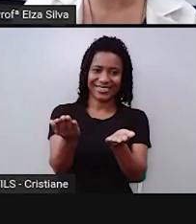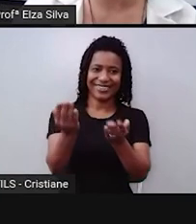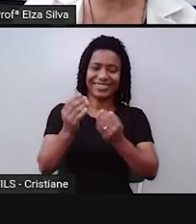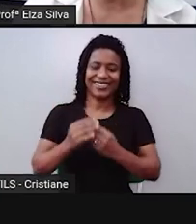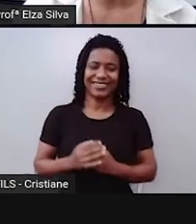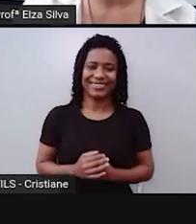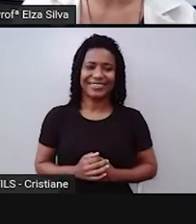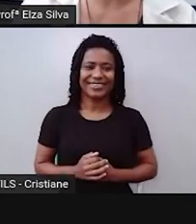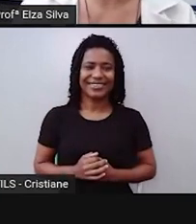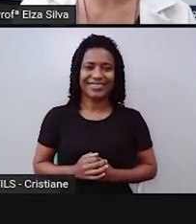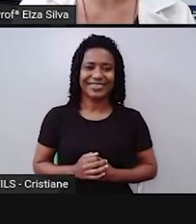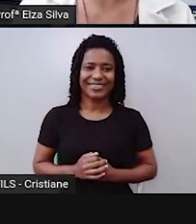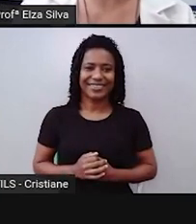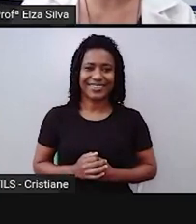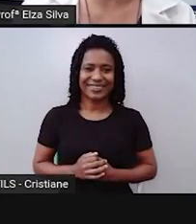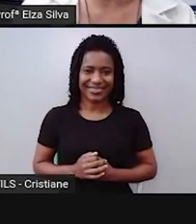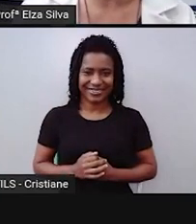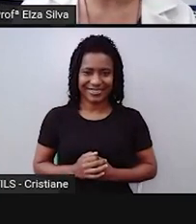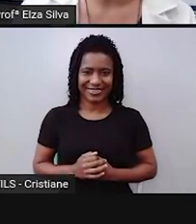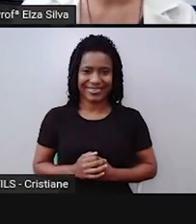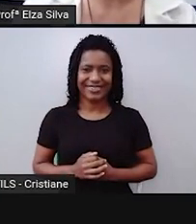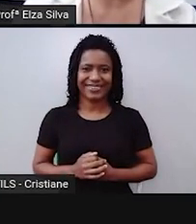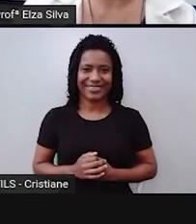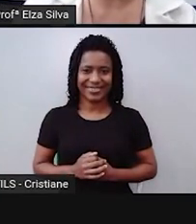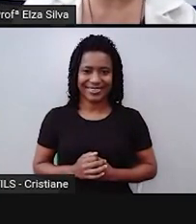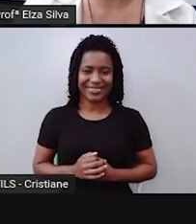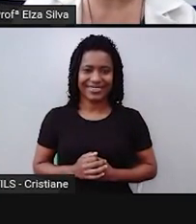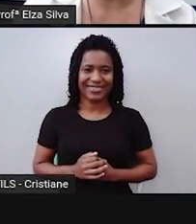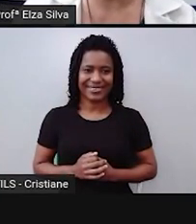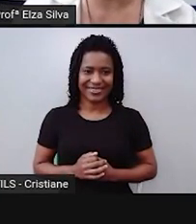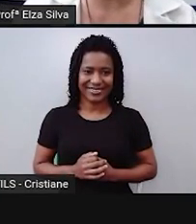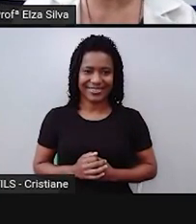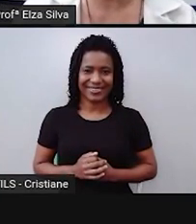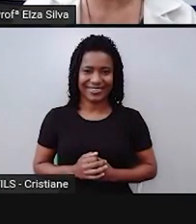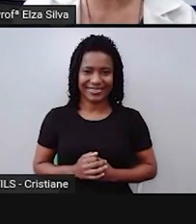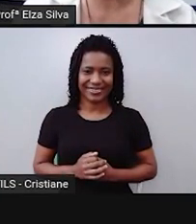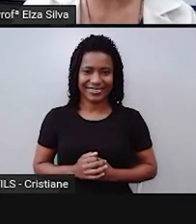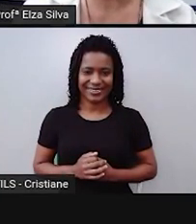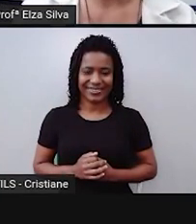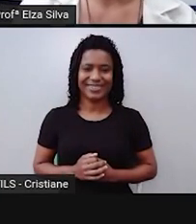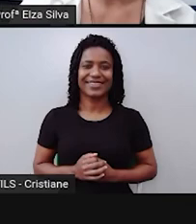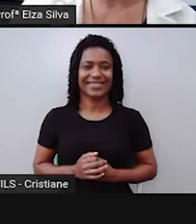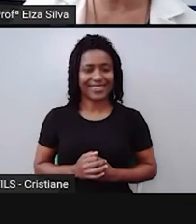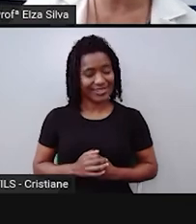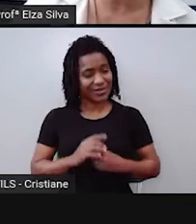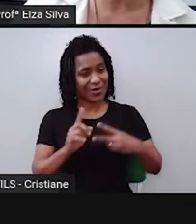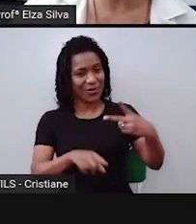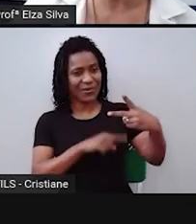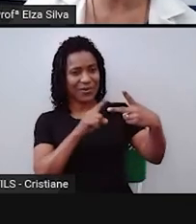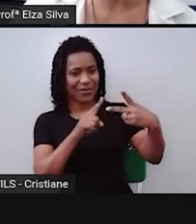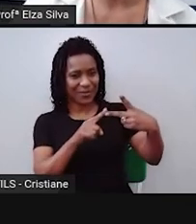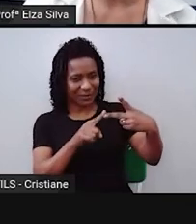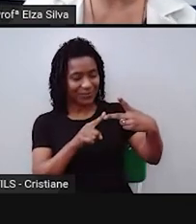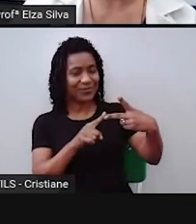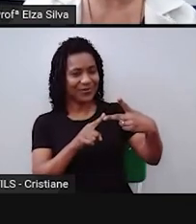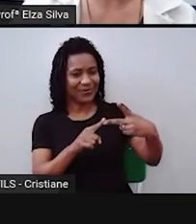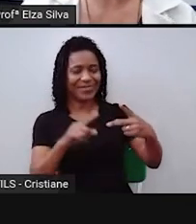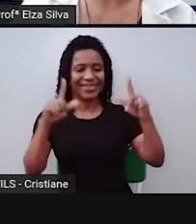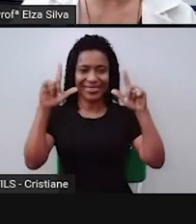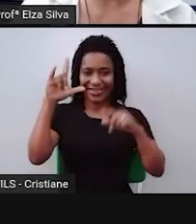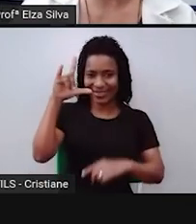.edu.feira-desantana.ba.gov.br ou pelo Instagram,